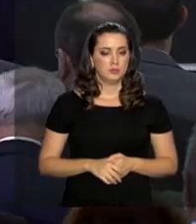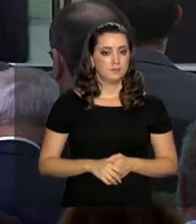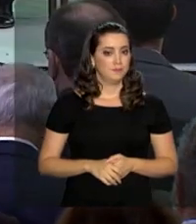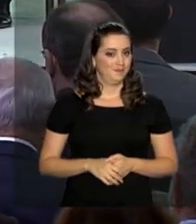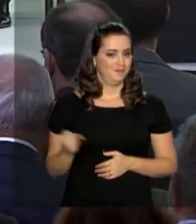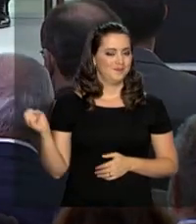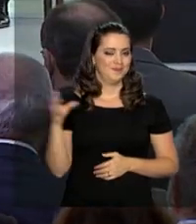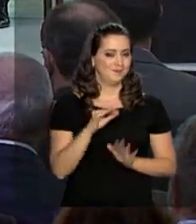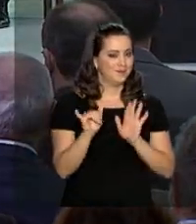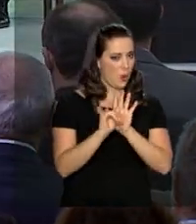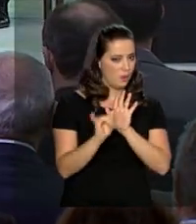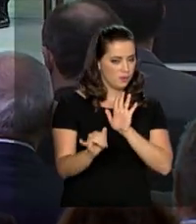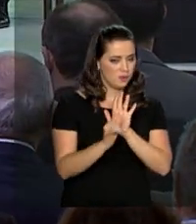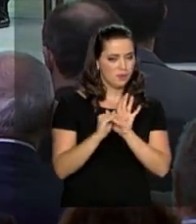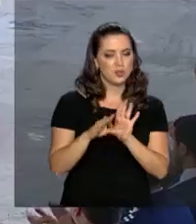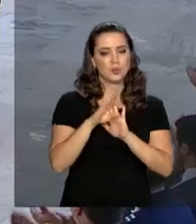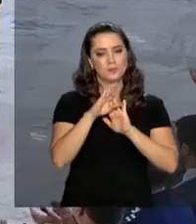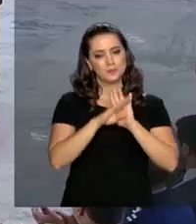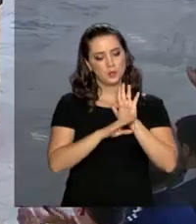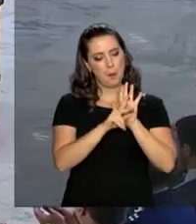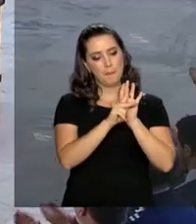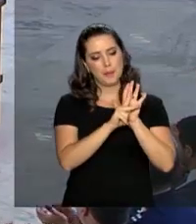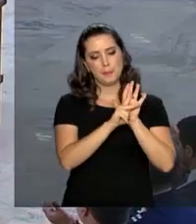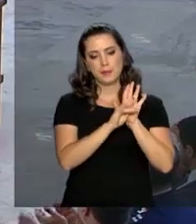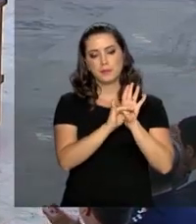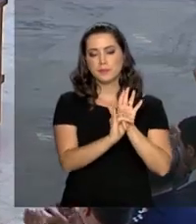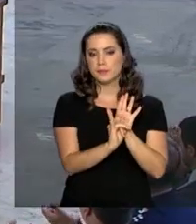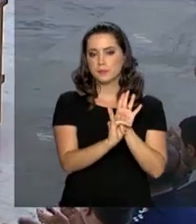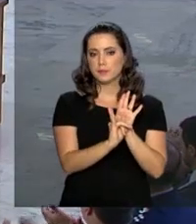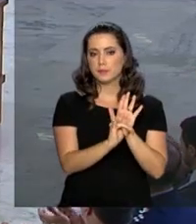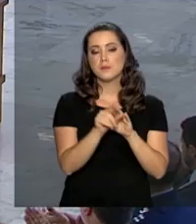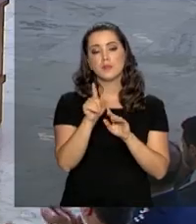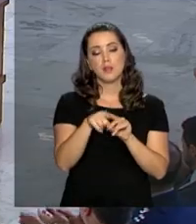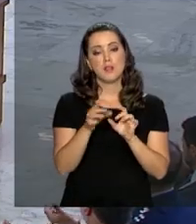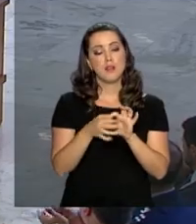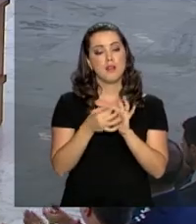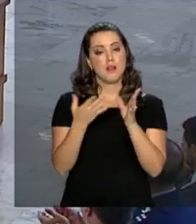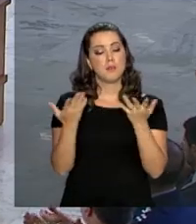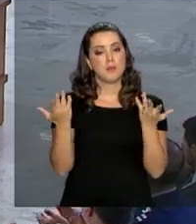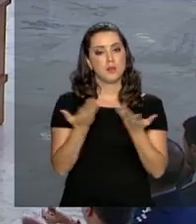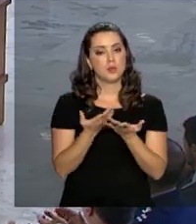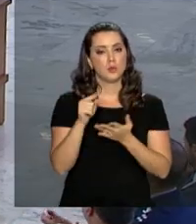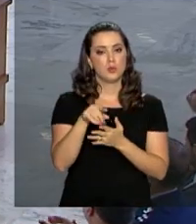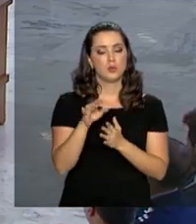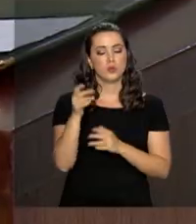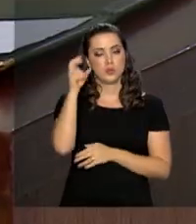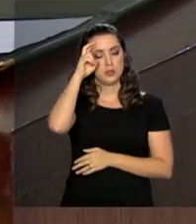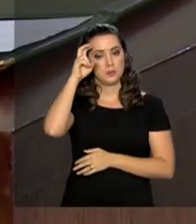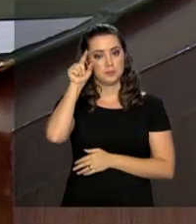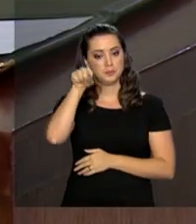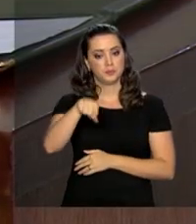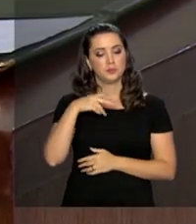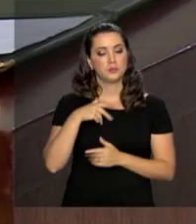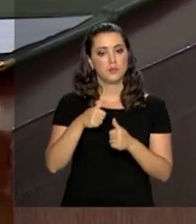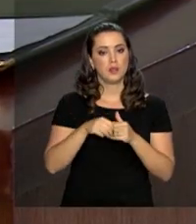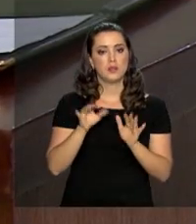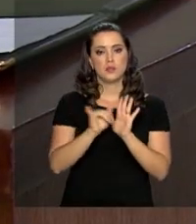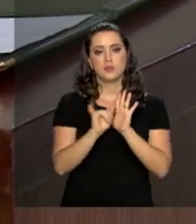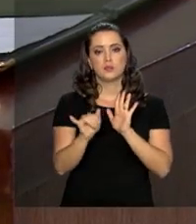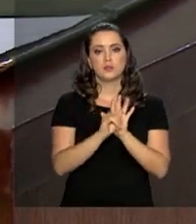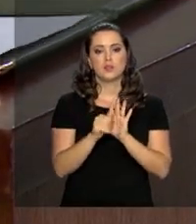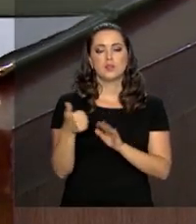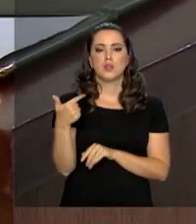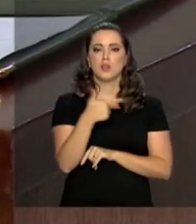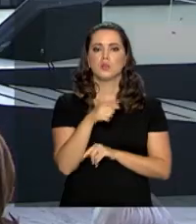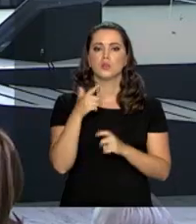Novos editais do programa de parcerias de investimentos, o PPI, foram lançados nesta quinta-feira. Estão nos editais